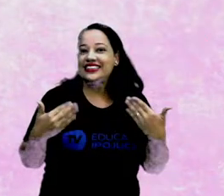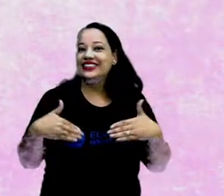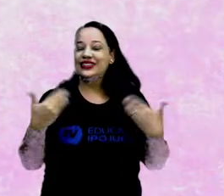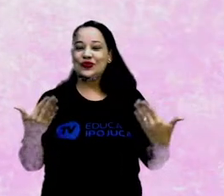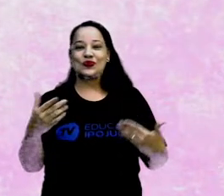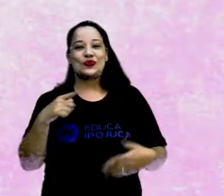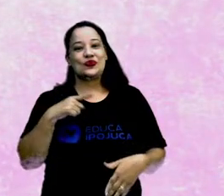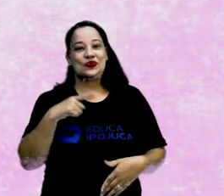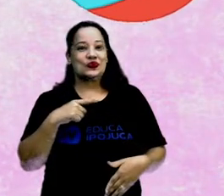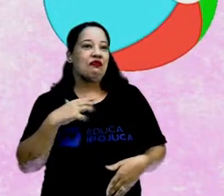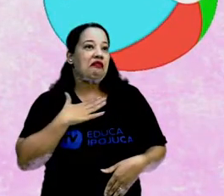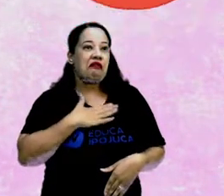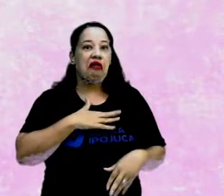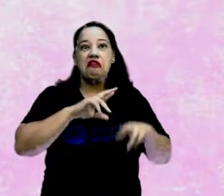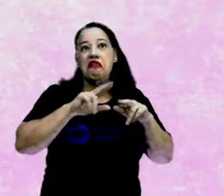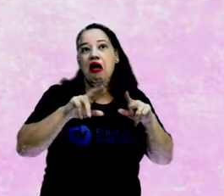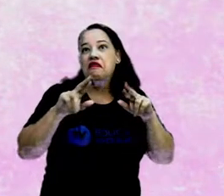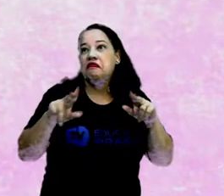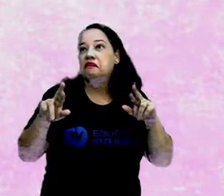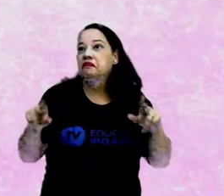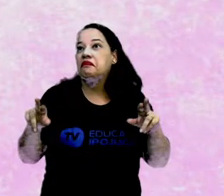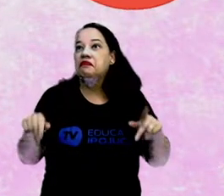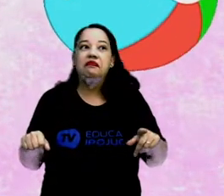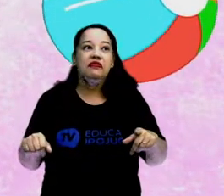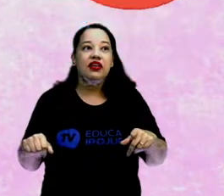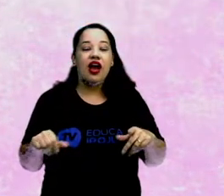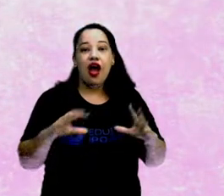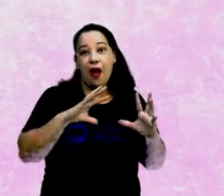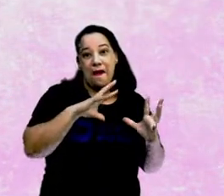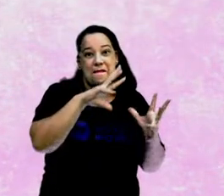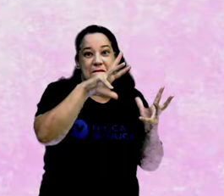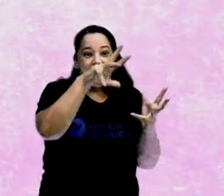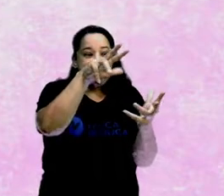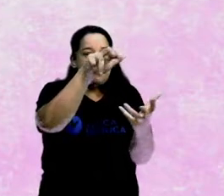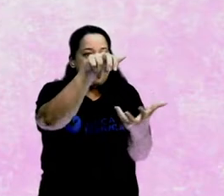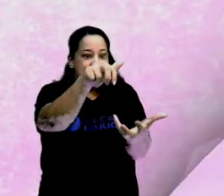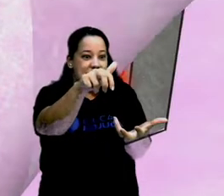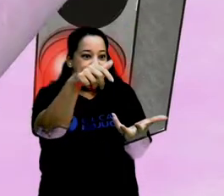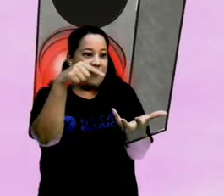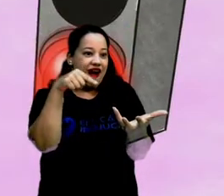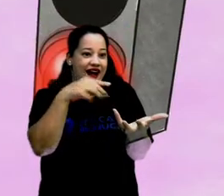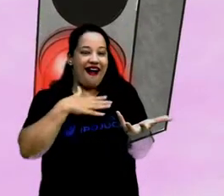qualquer gosto e por uma bola se apaixonou.